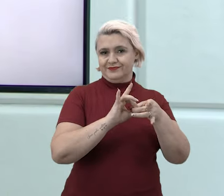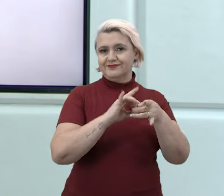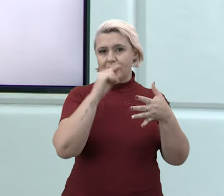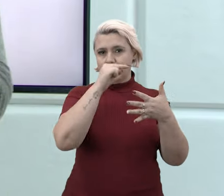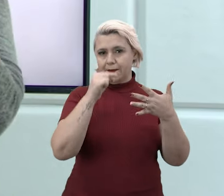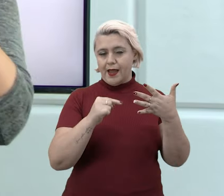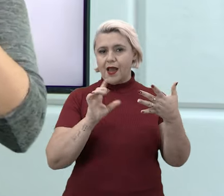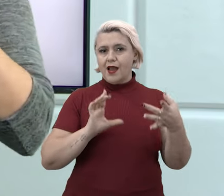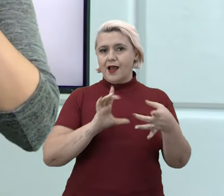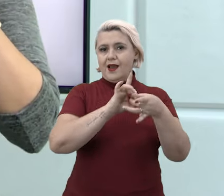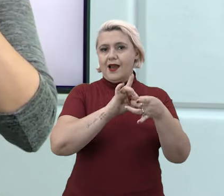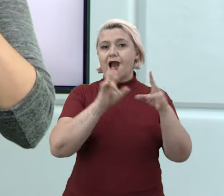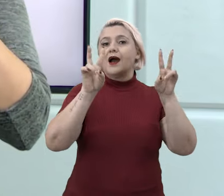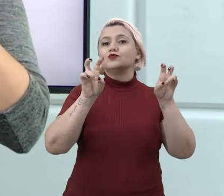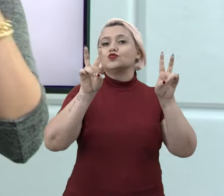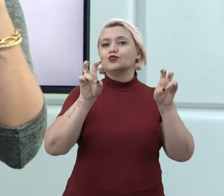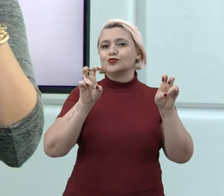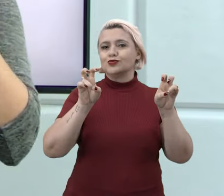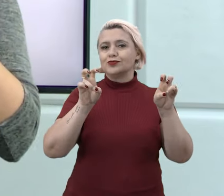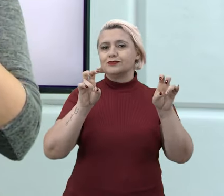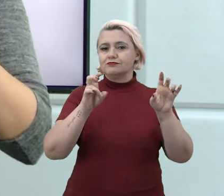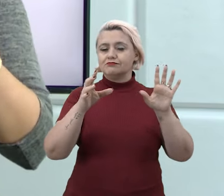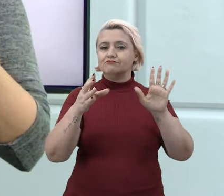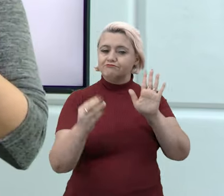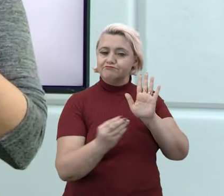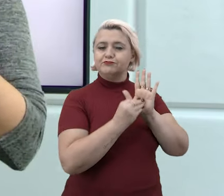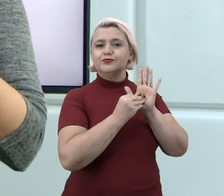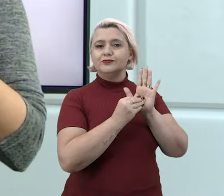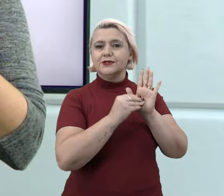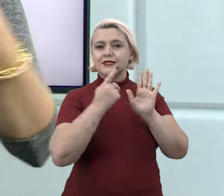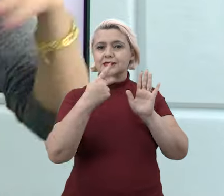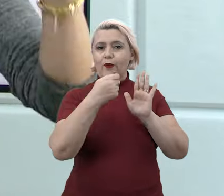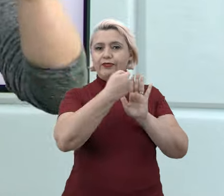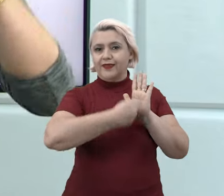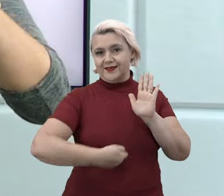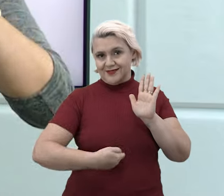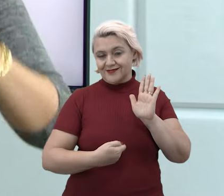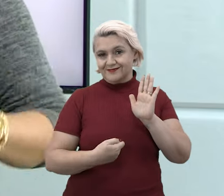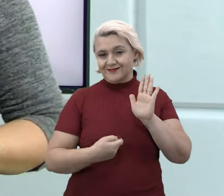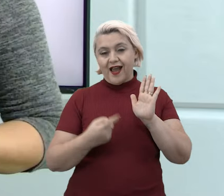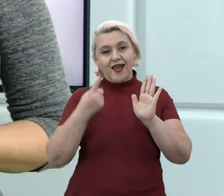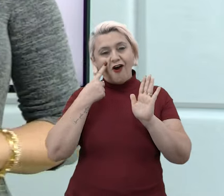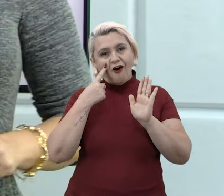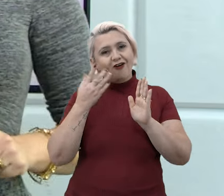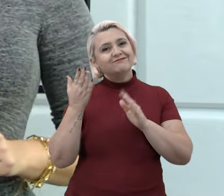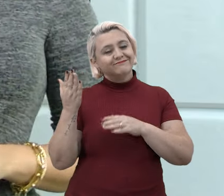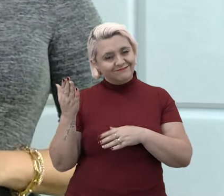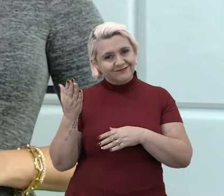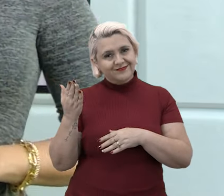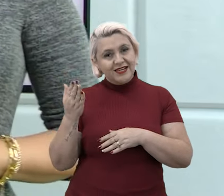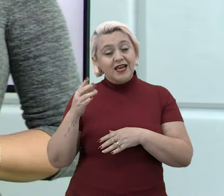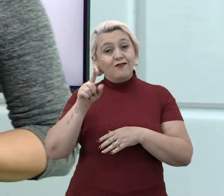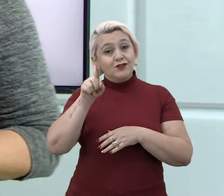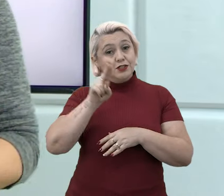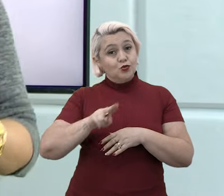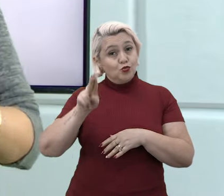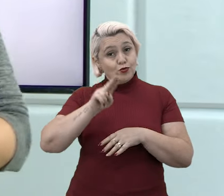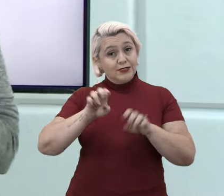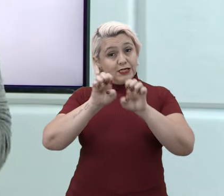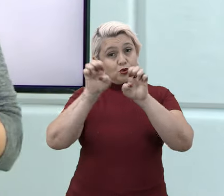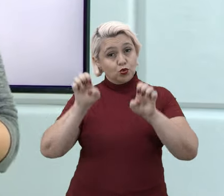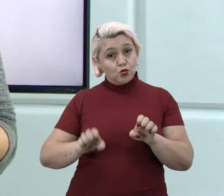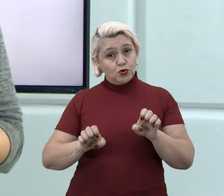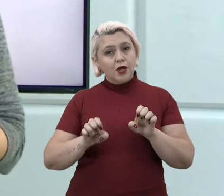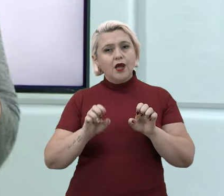elementos que são conectivos aí, que vão construir o seu texto. E aí, olha só, quando